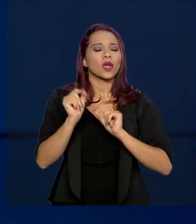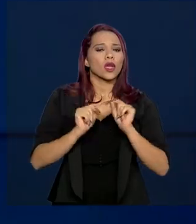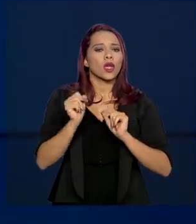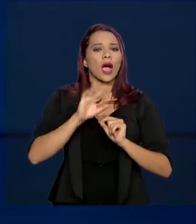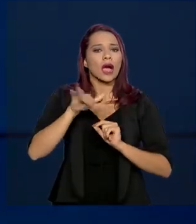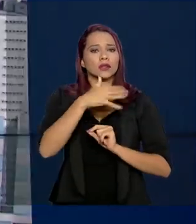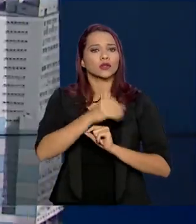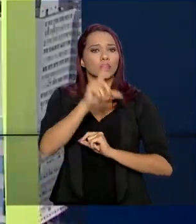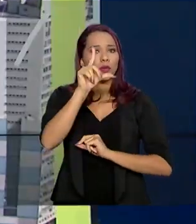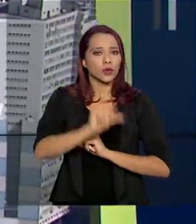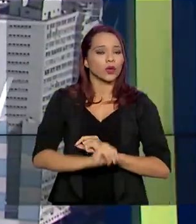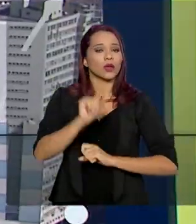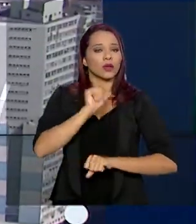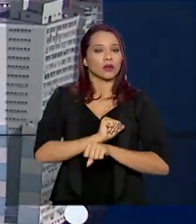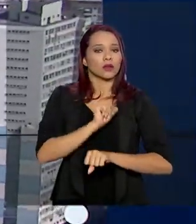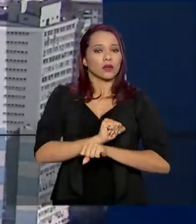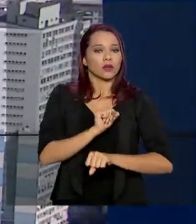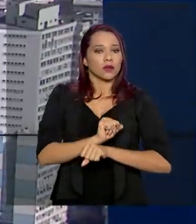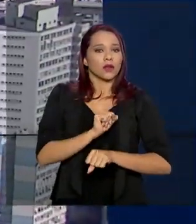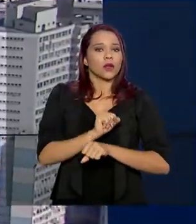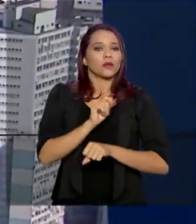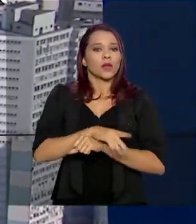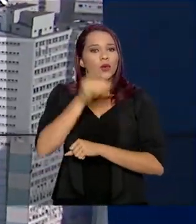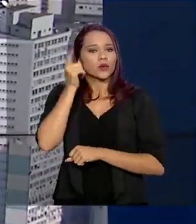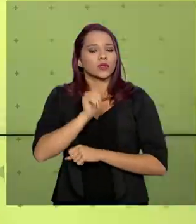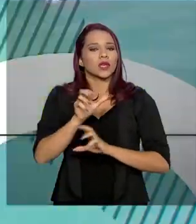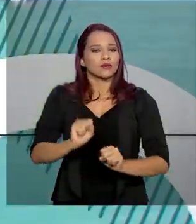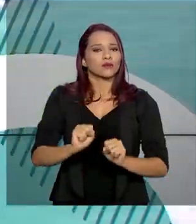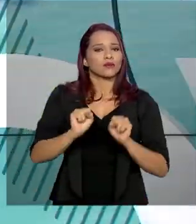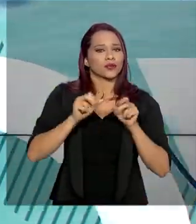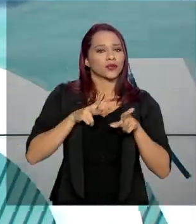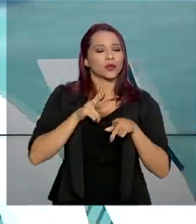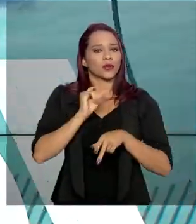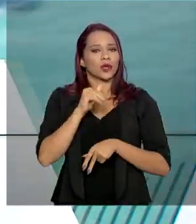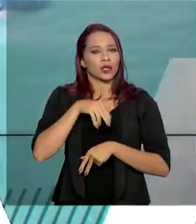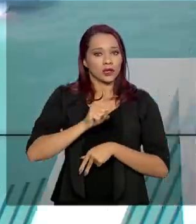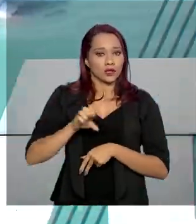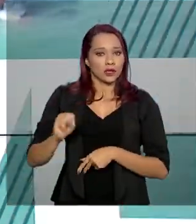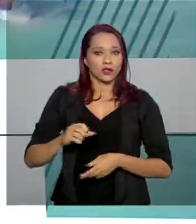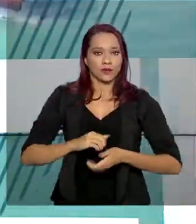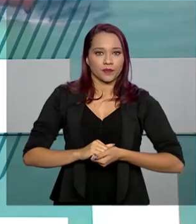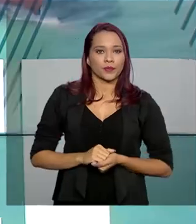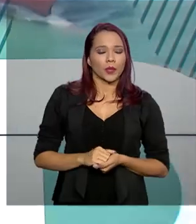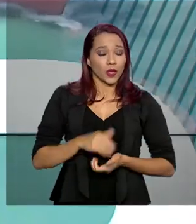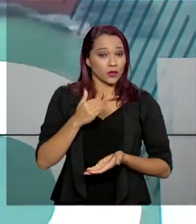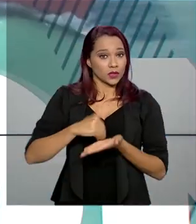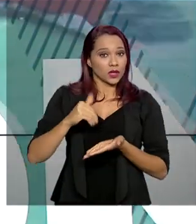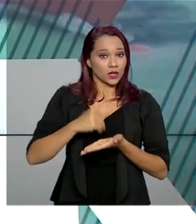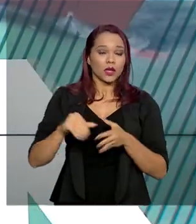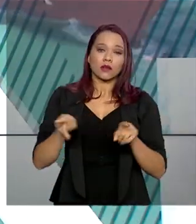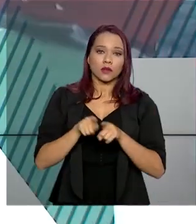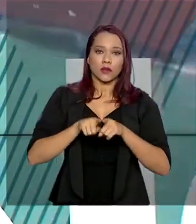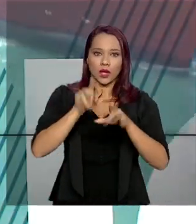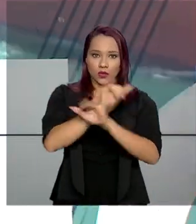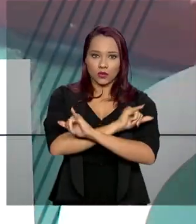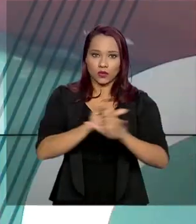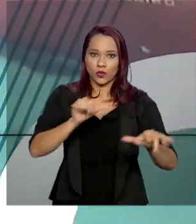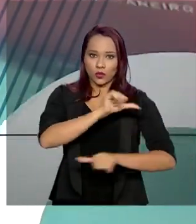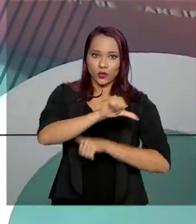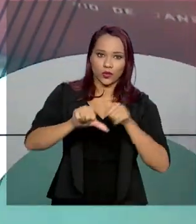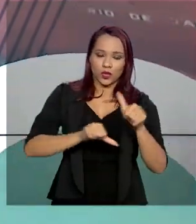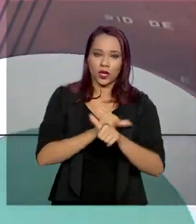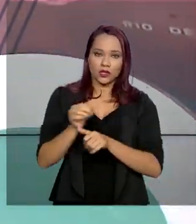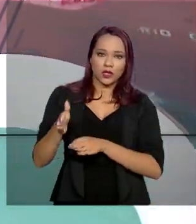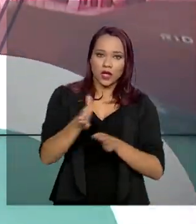para diminuir a espera pela concessão da aposentadoria no INSS. O secretário também anunciou mudanças na